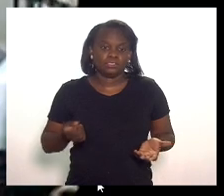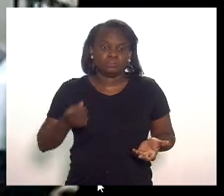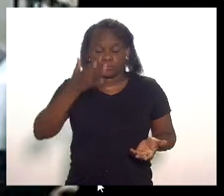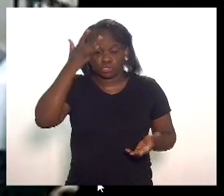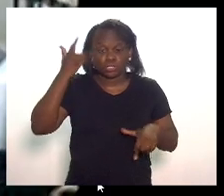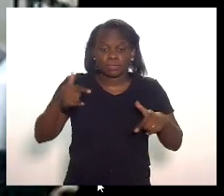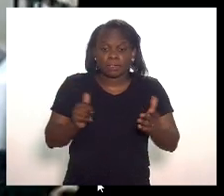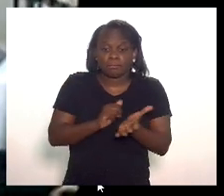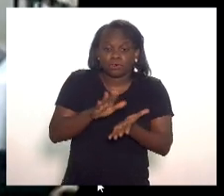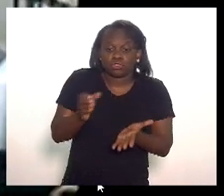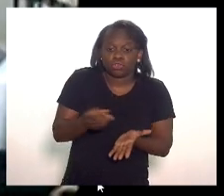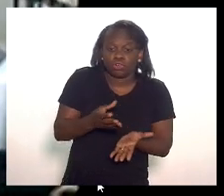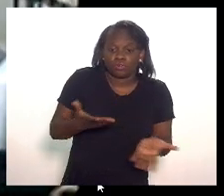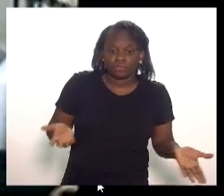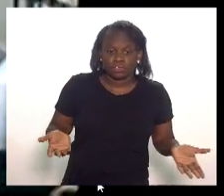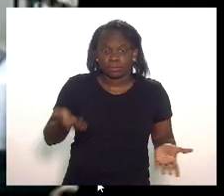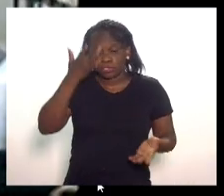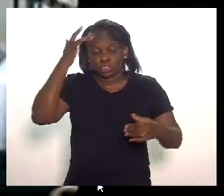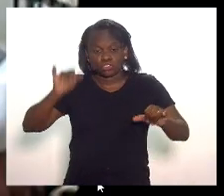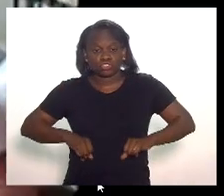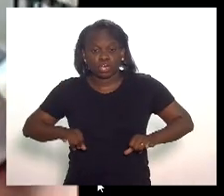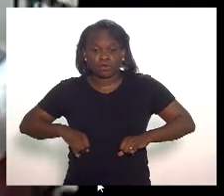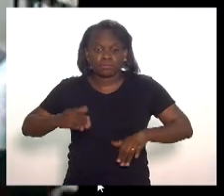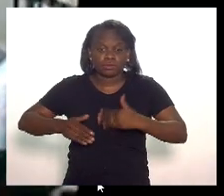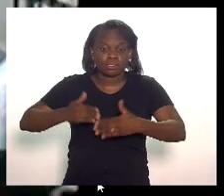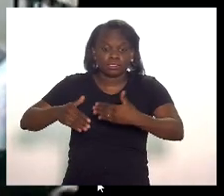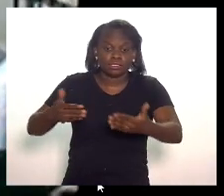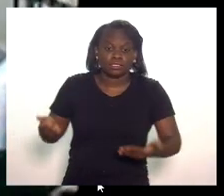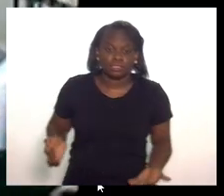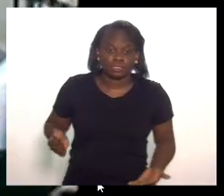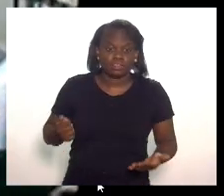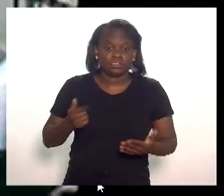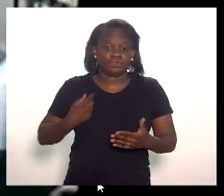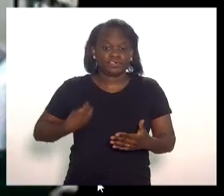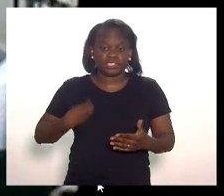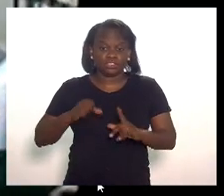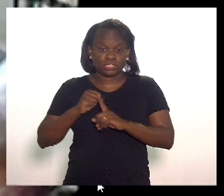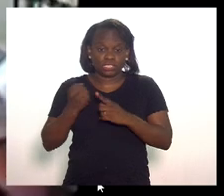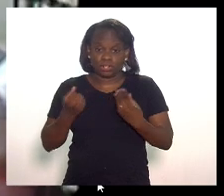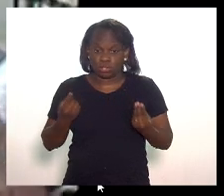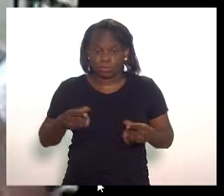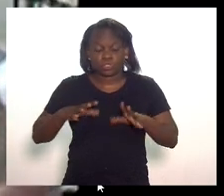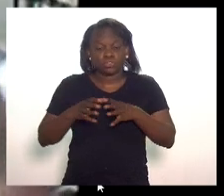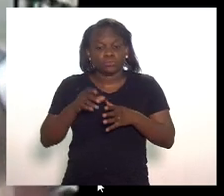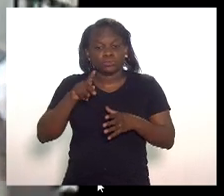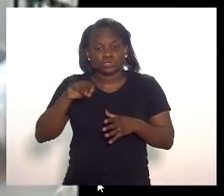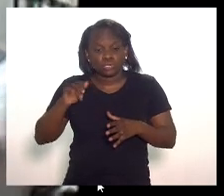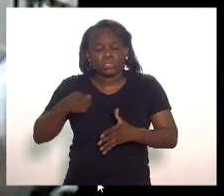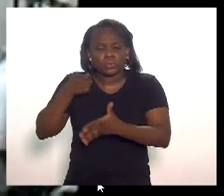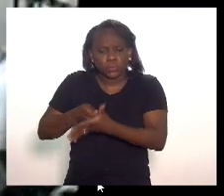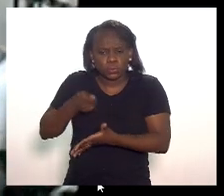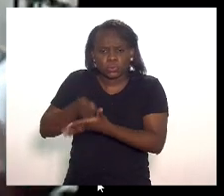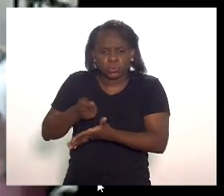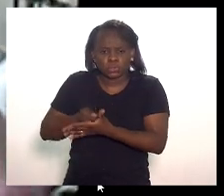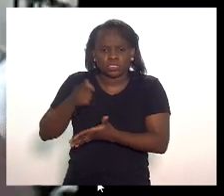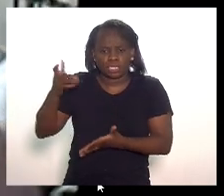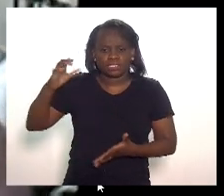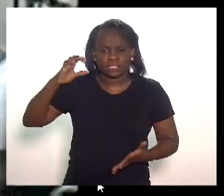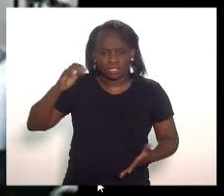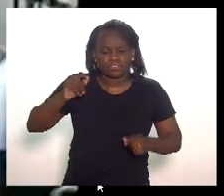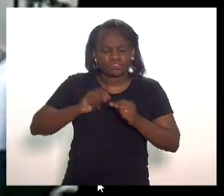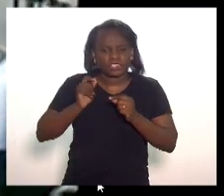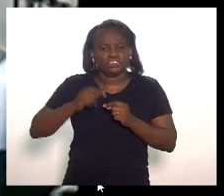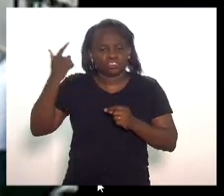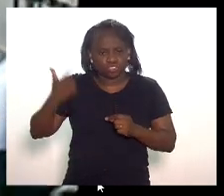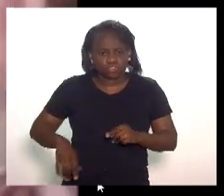desempregados as pessoas que estão sofrendo as consequências dessa dívida social a bancada do pessoal tem cobrado muito na cidade que faça essa